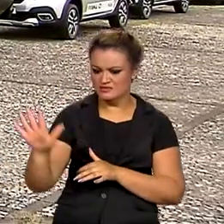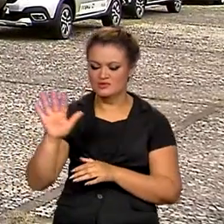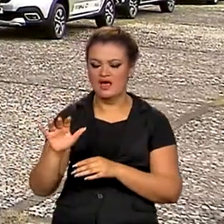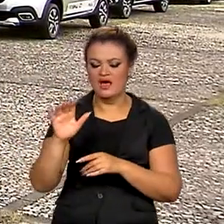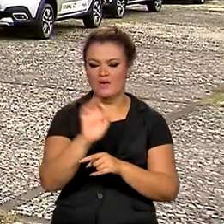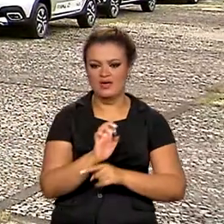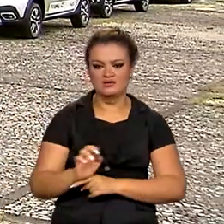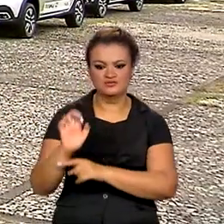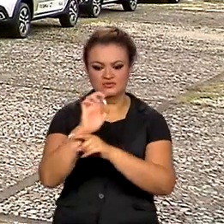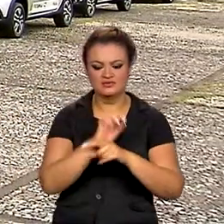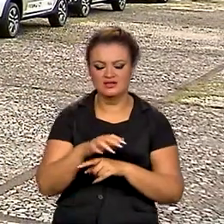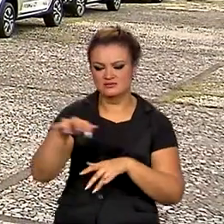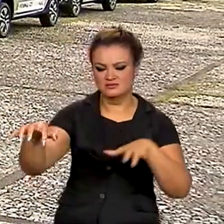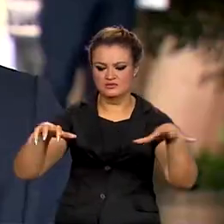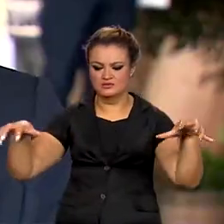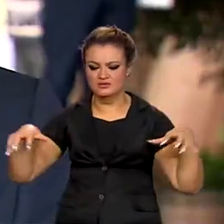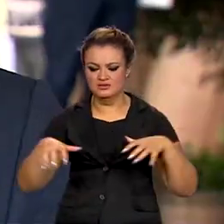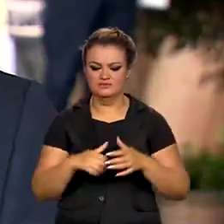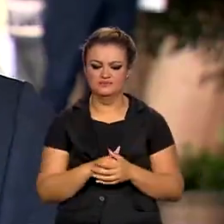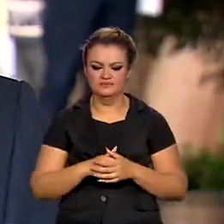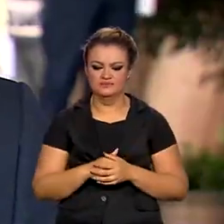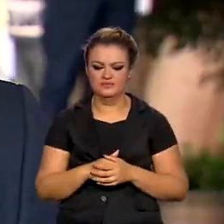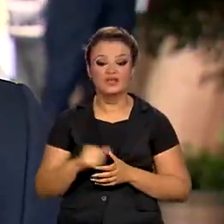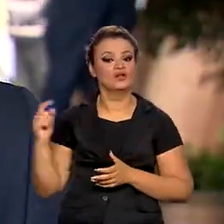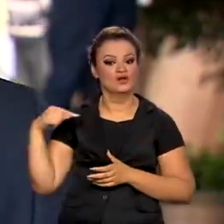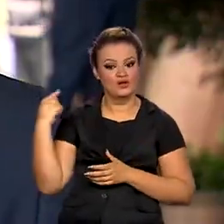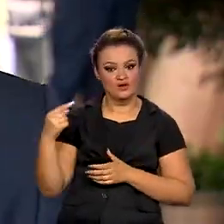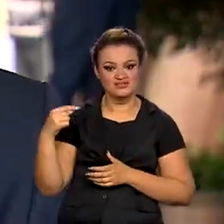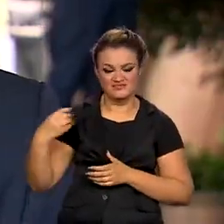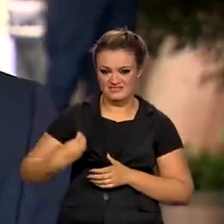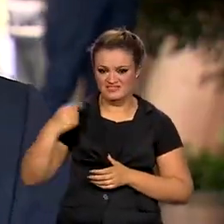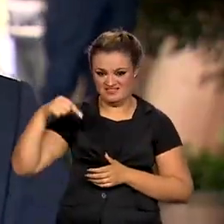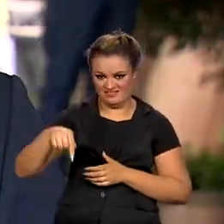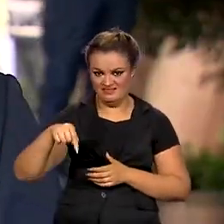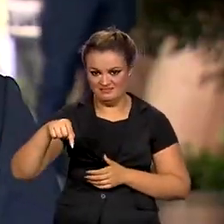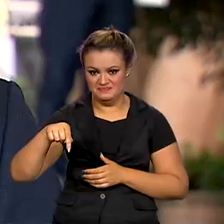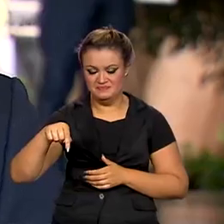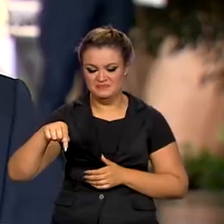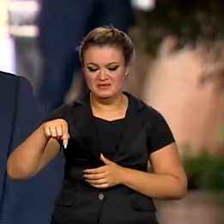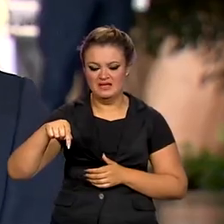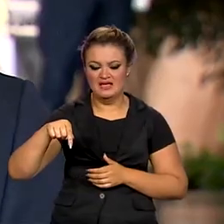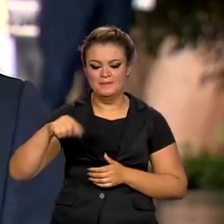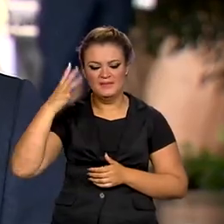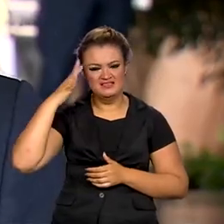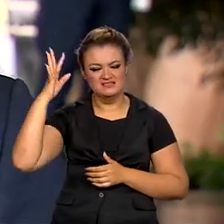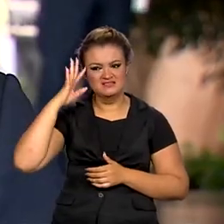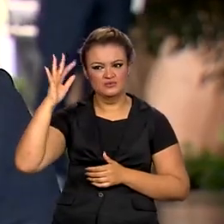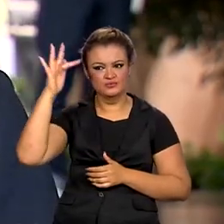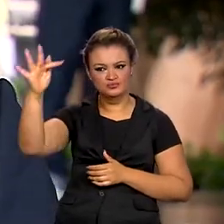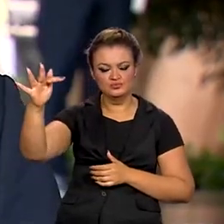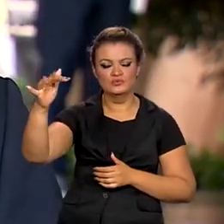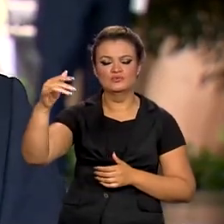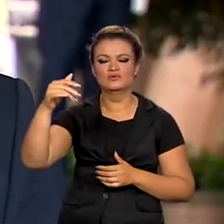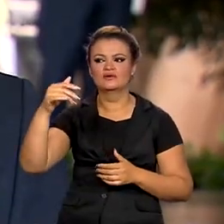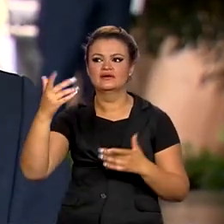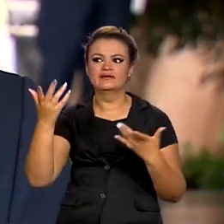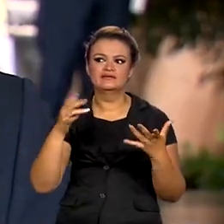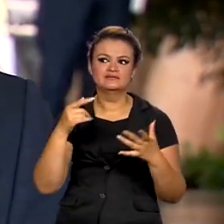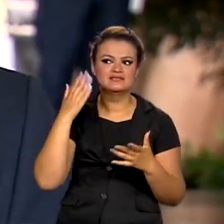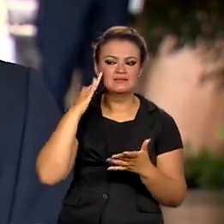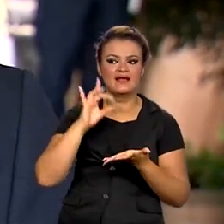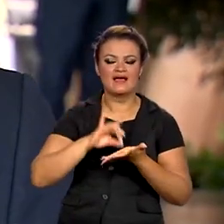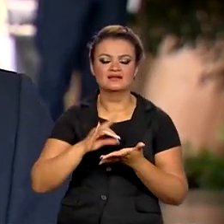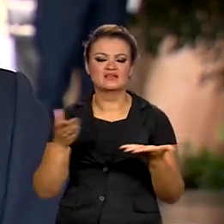regionais e setoriais. Estar aqui, estar representando esse lugar, estar pensando futuros a partir dessa